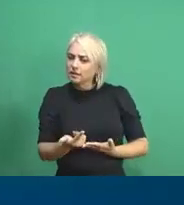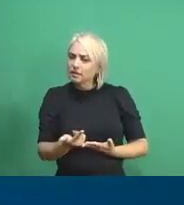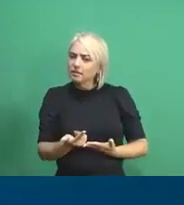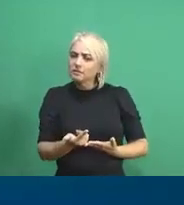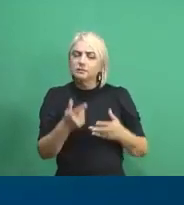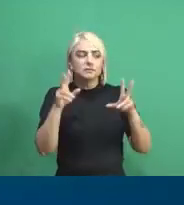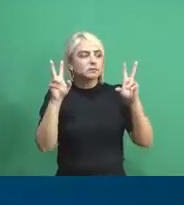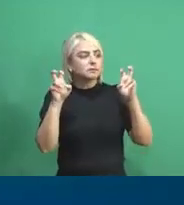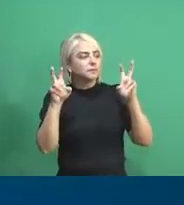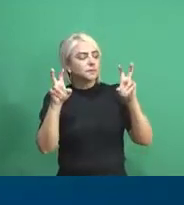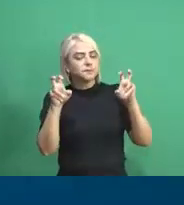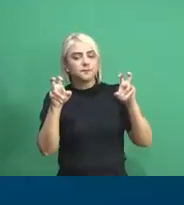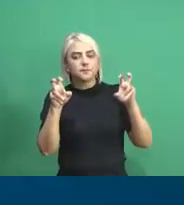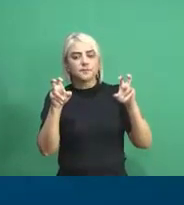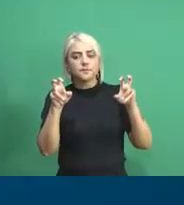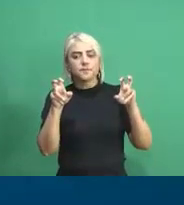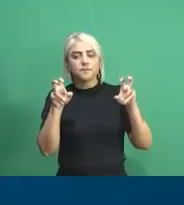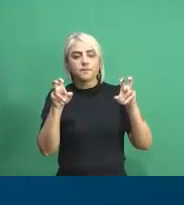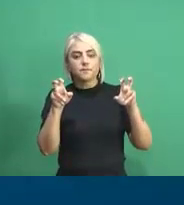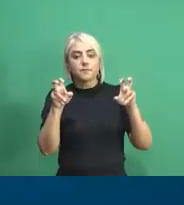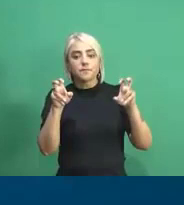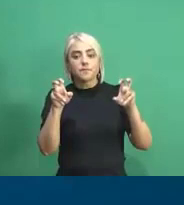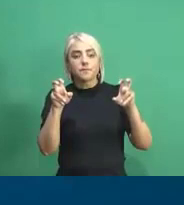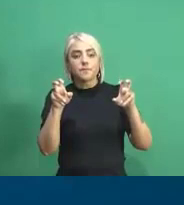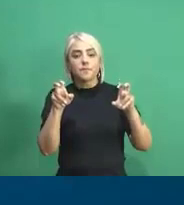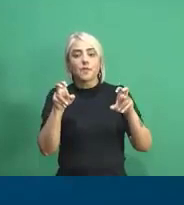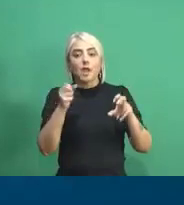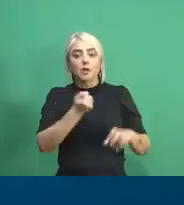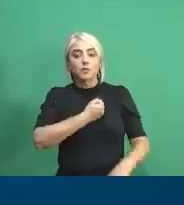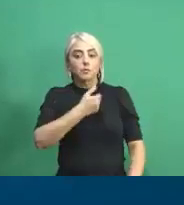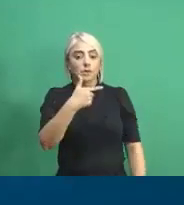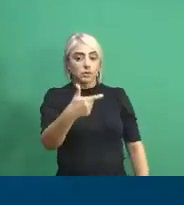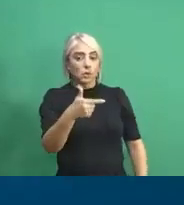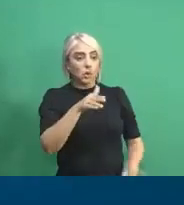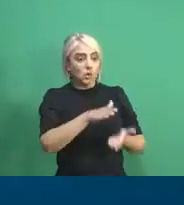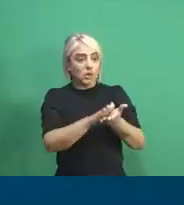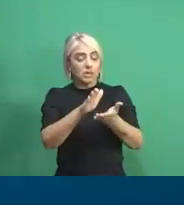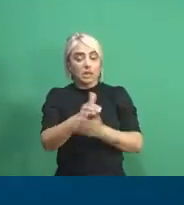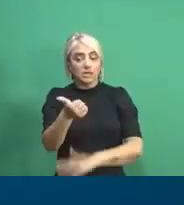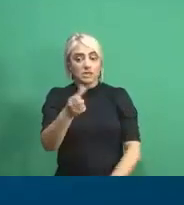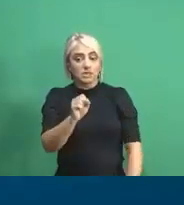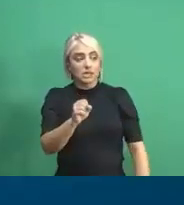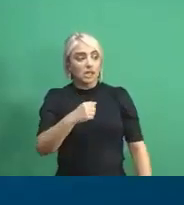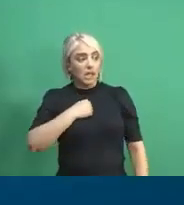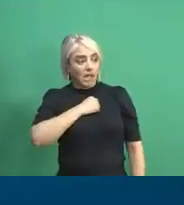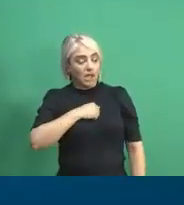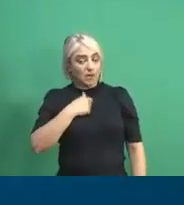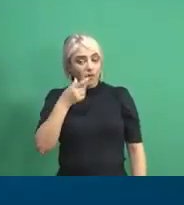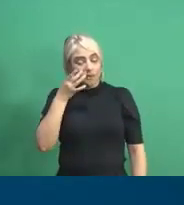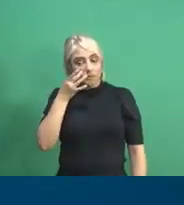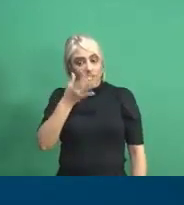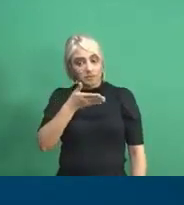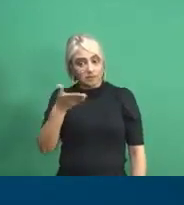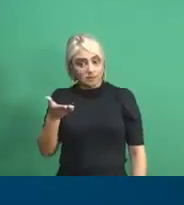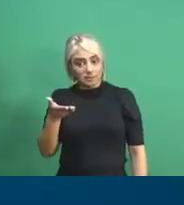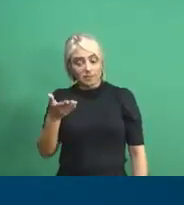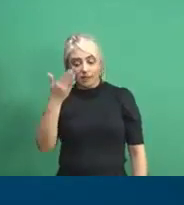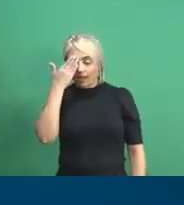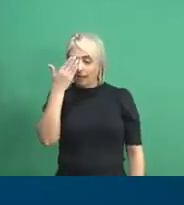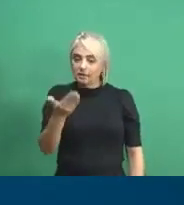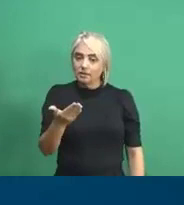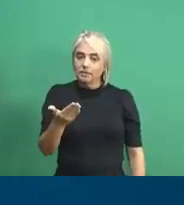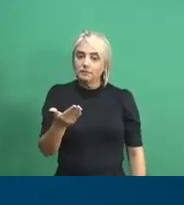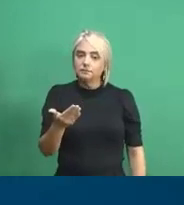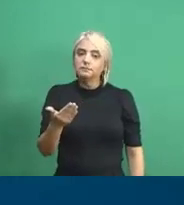O tema do livro é o volume 2 que foi lançado no dia 16 de agosto, da qual vocês estiveram lá presentes, que a gente agradece.